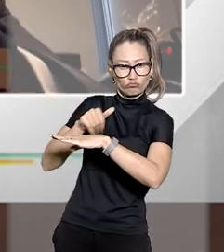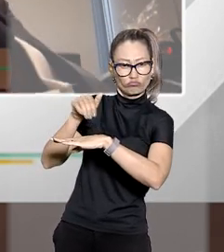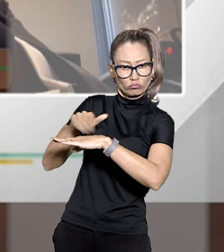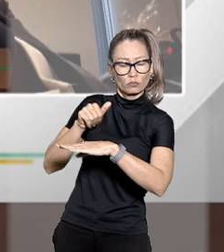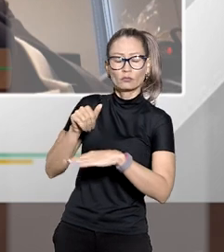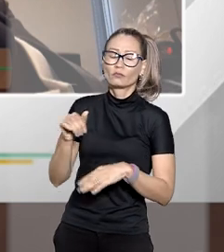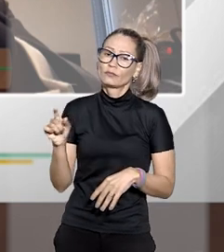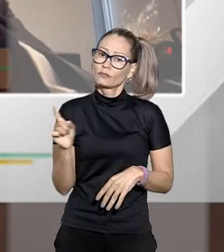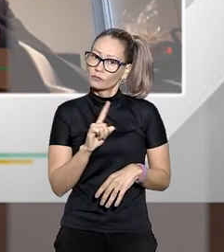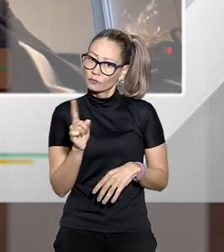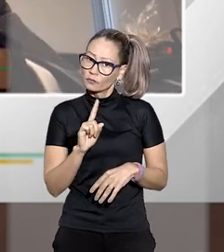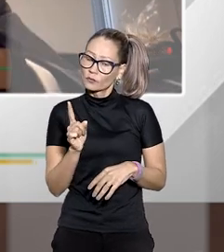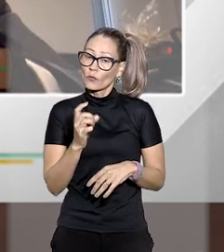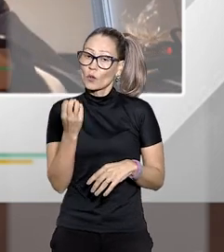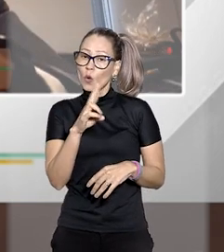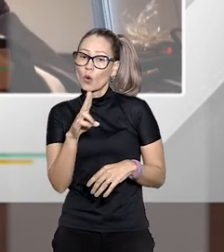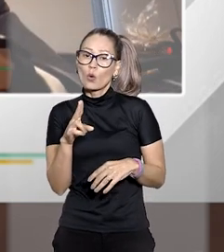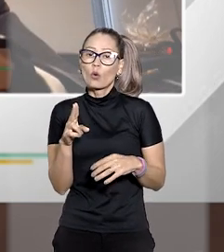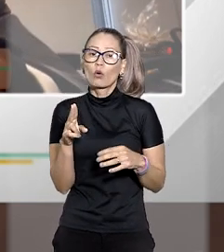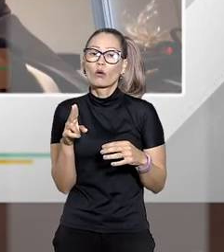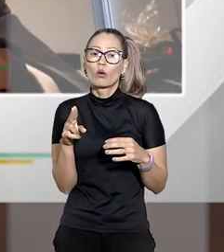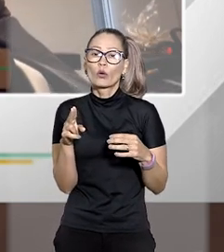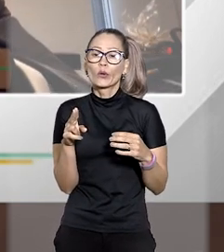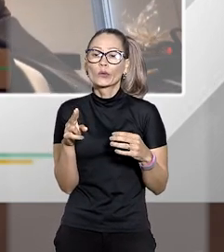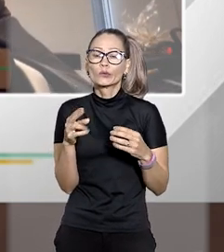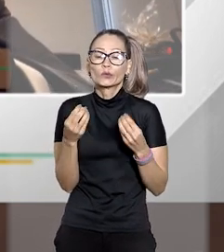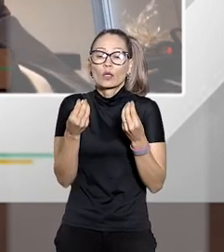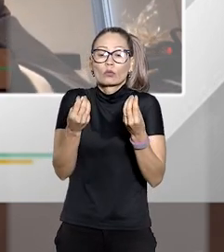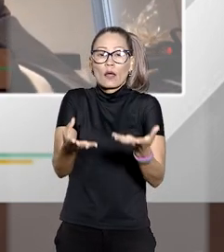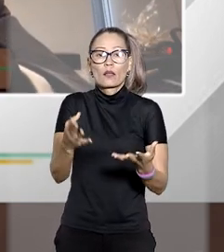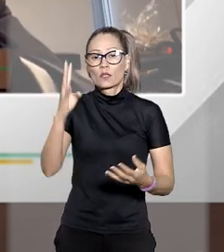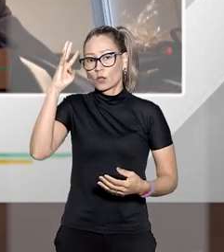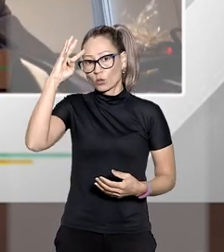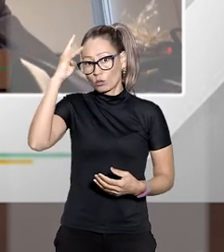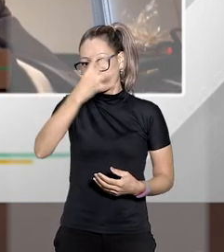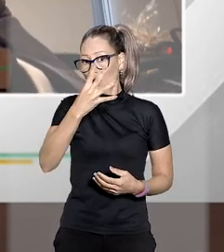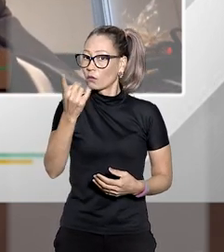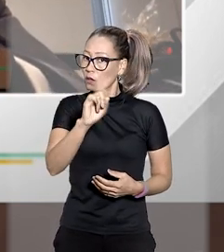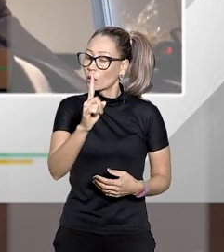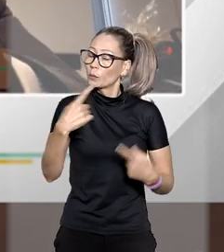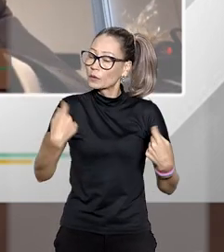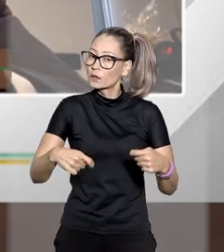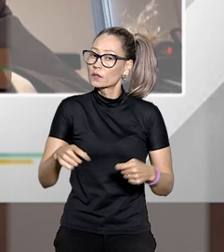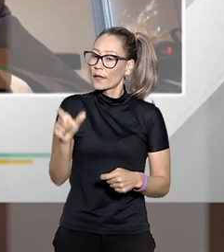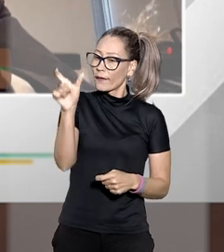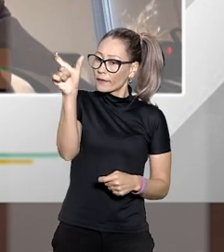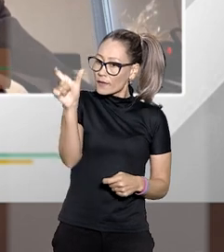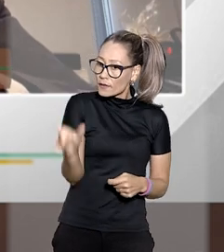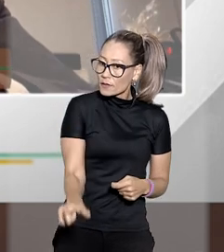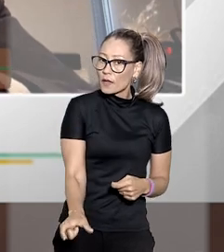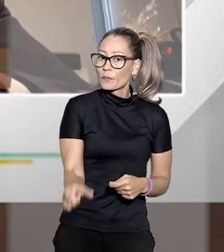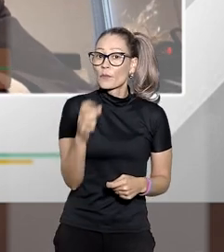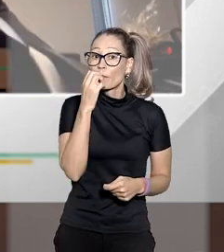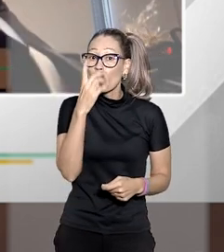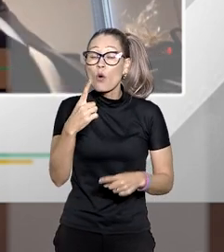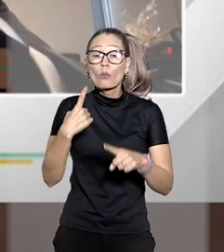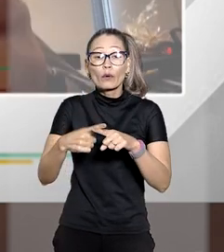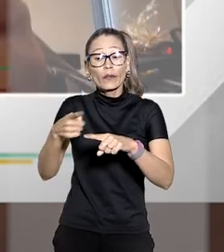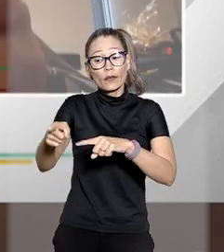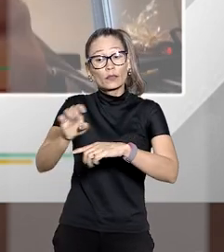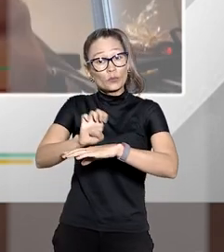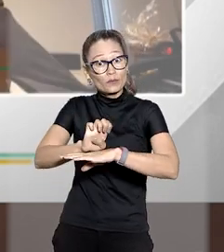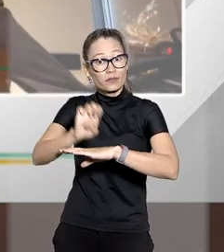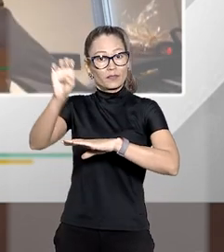imotivadamente não é ele que tem que deixar de apresentar uma solução pelo contrário ele tem que dar o exemplo porque ele é o